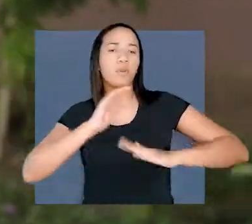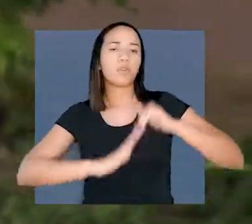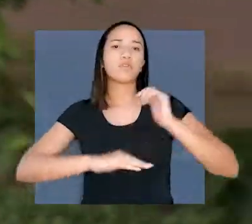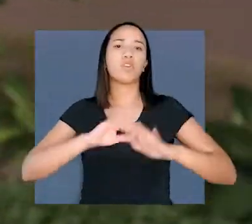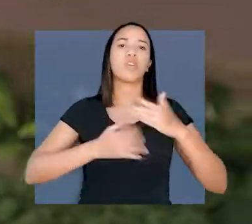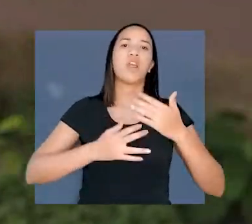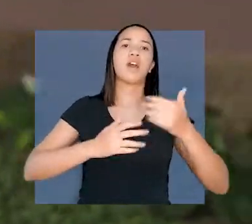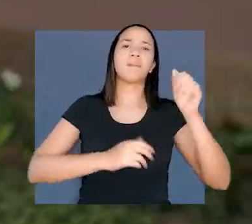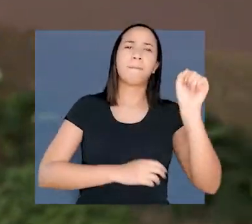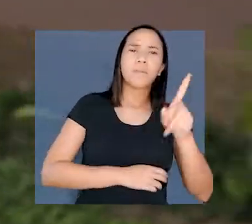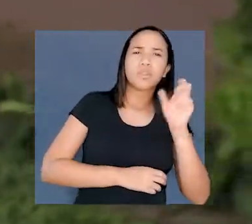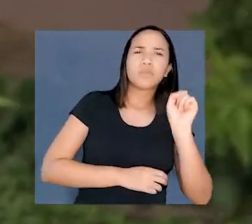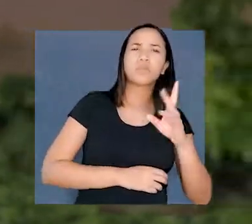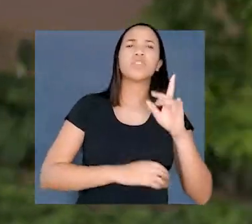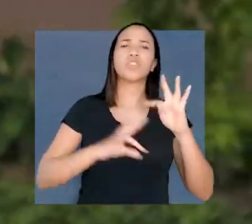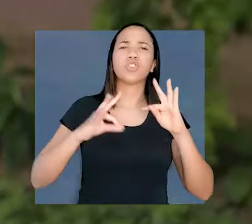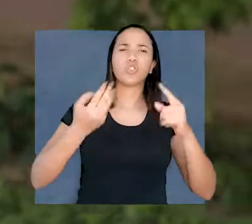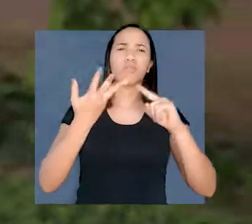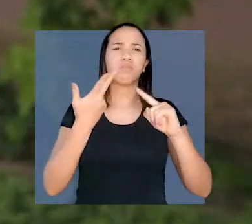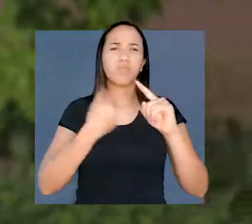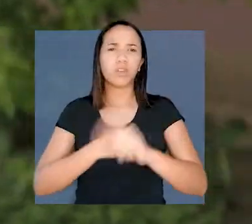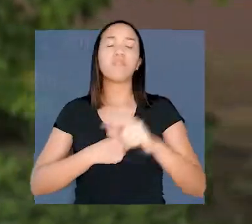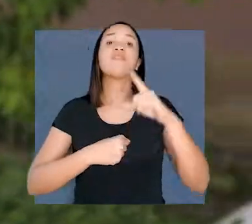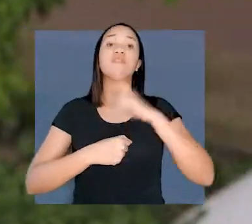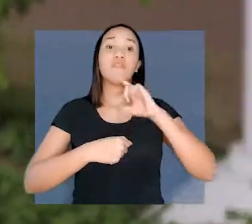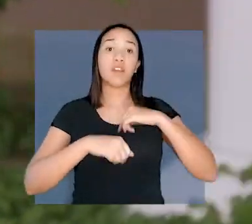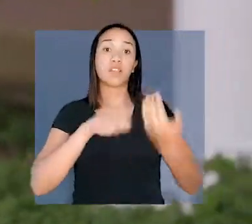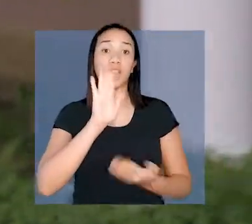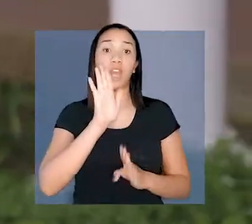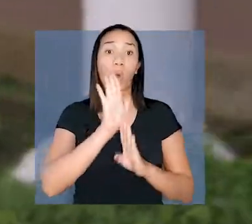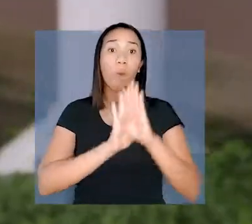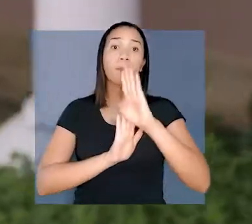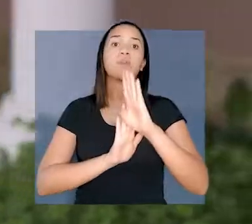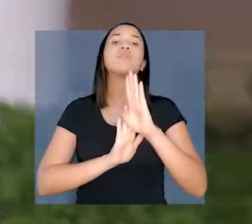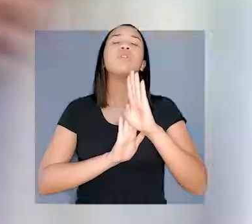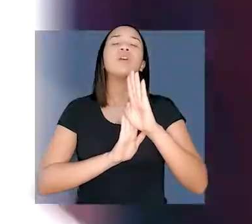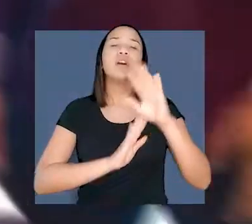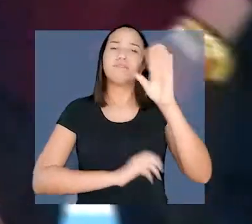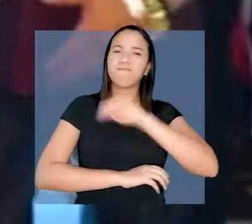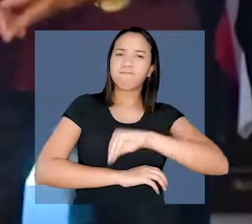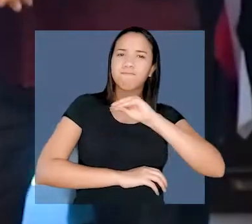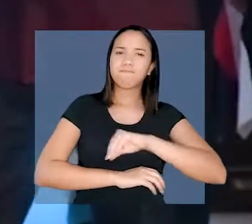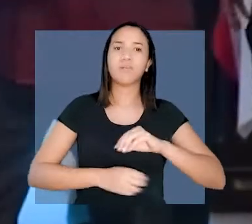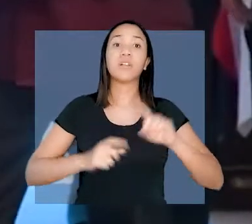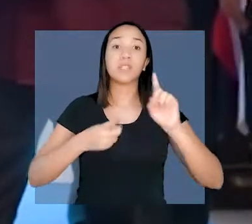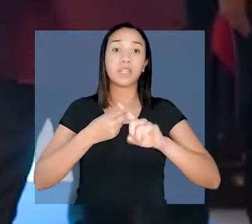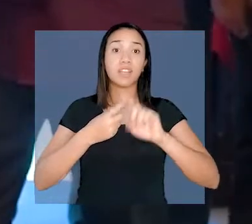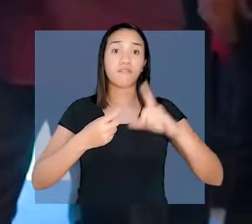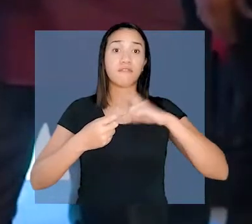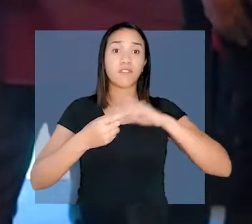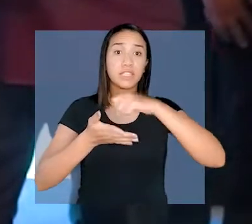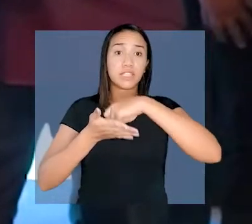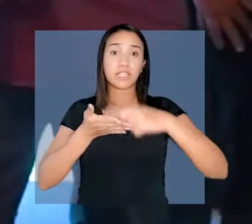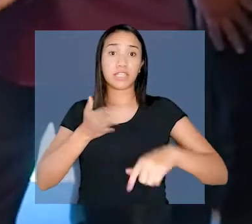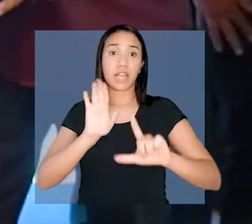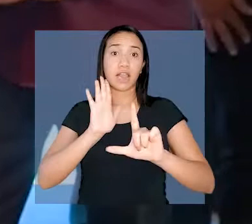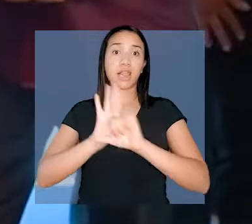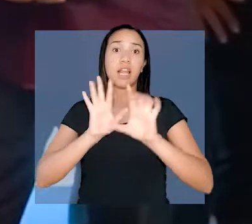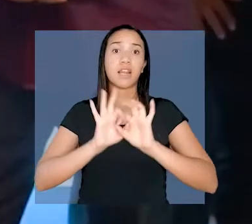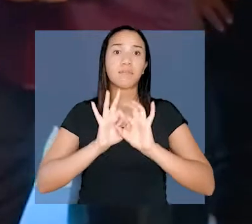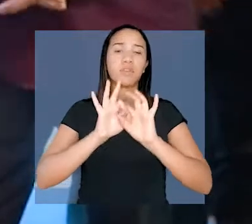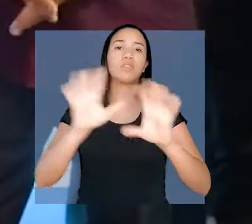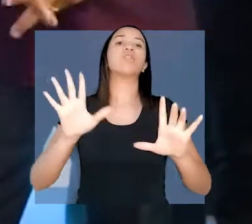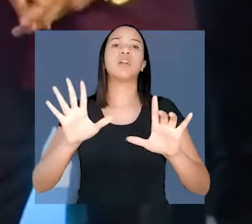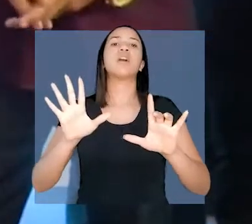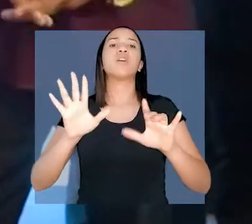funcionários ativos, aposentados e pensionistas serão beneficiados com o aumento salarial. Foi assinado esta semana o projeto de lei que garante o